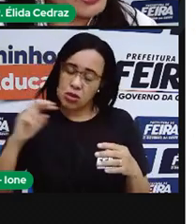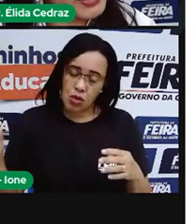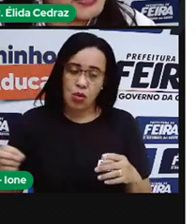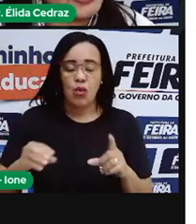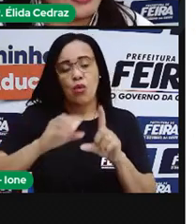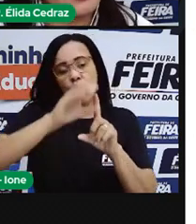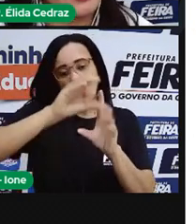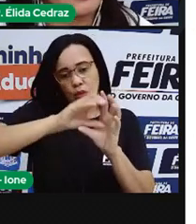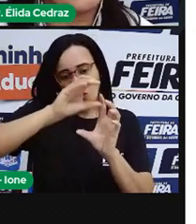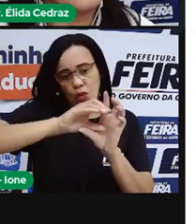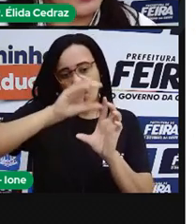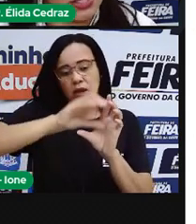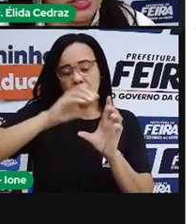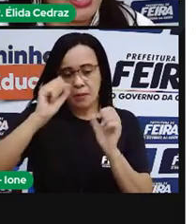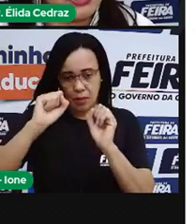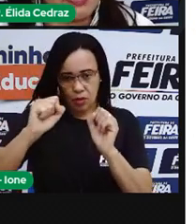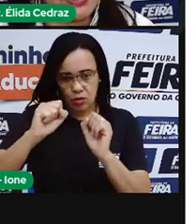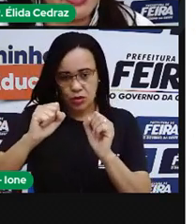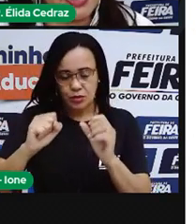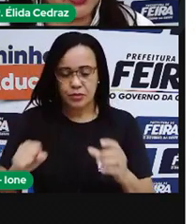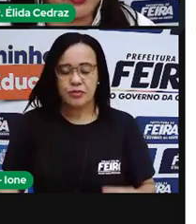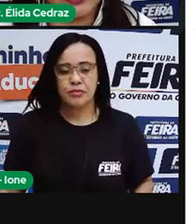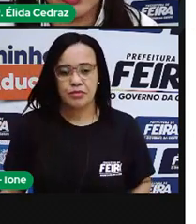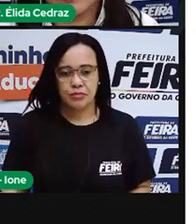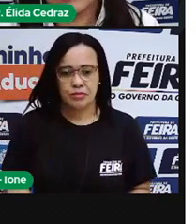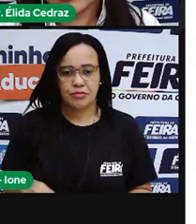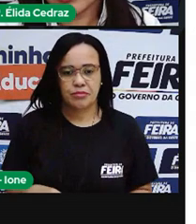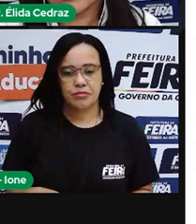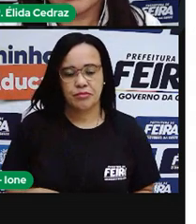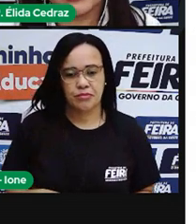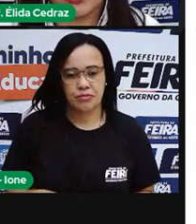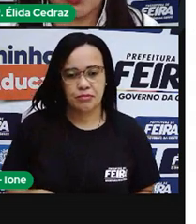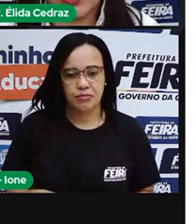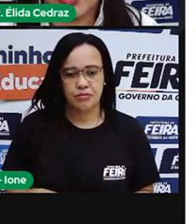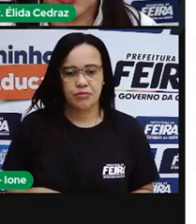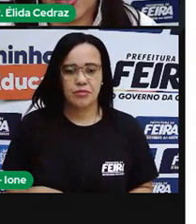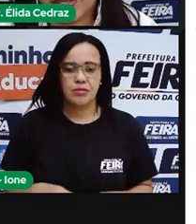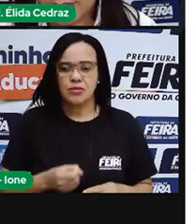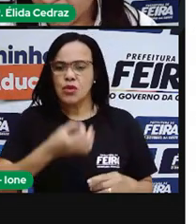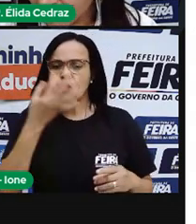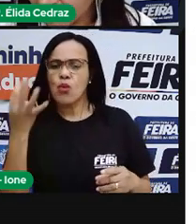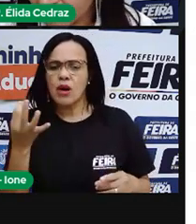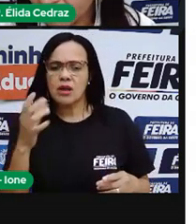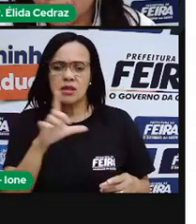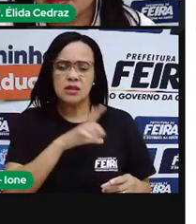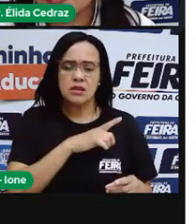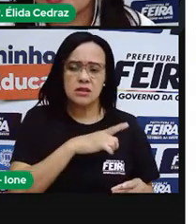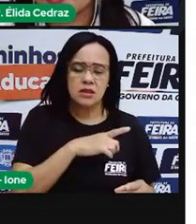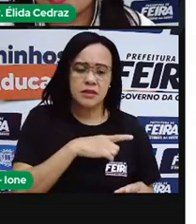porque esse calendário ele tem as fases da Lua. Nós vamos ter quantas fases?